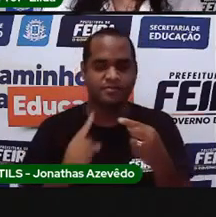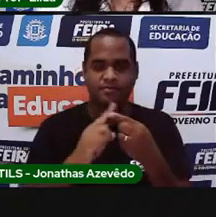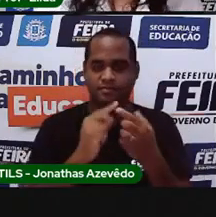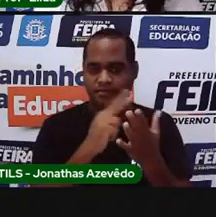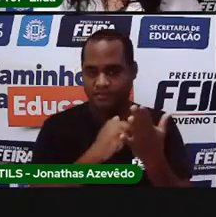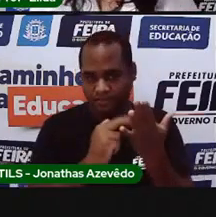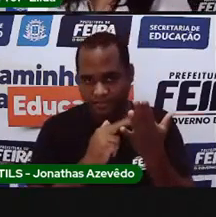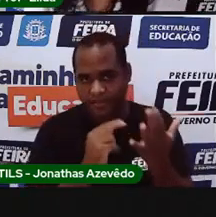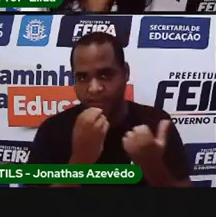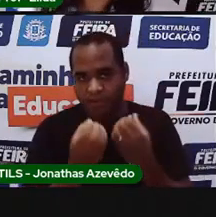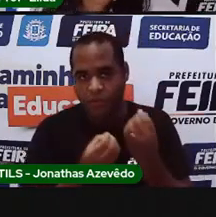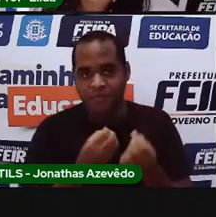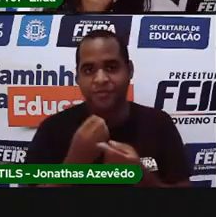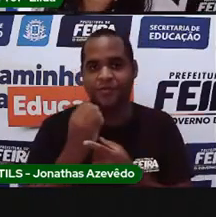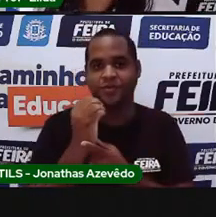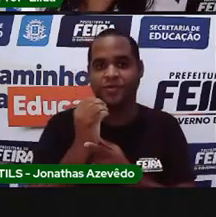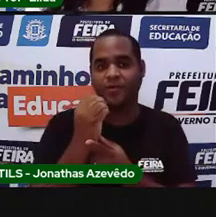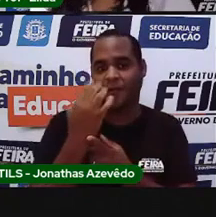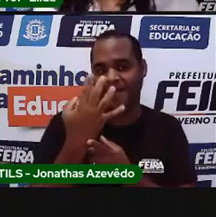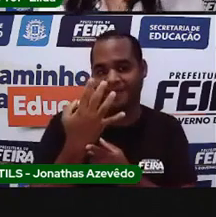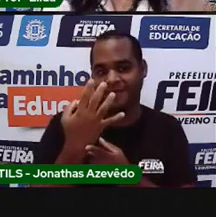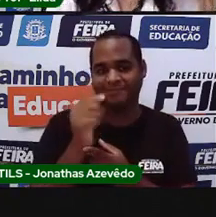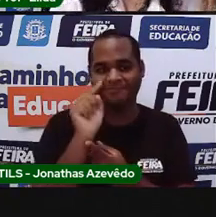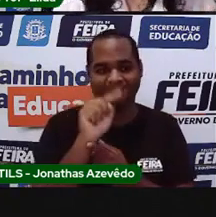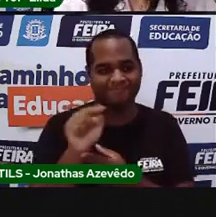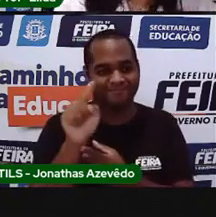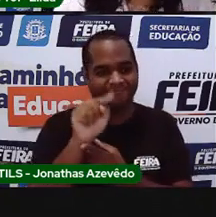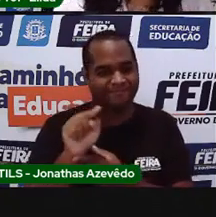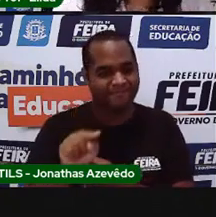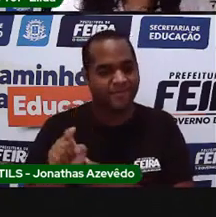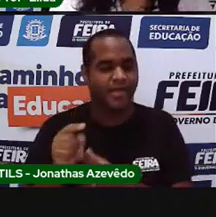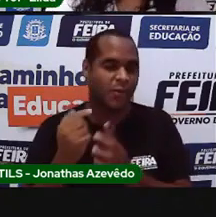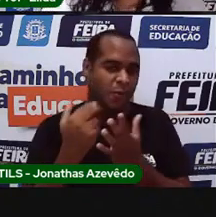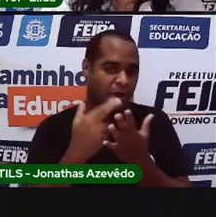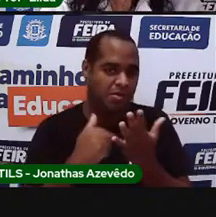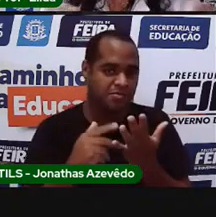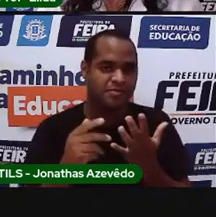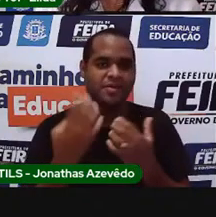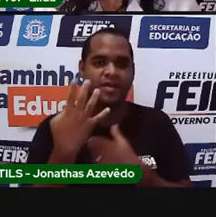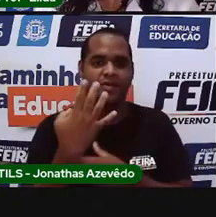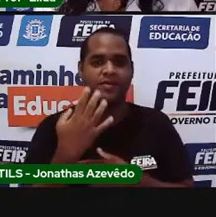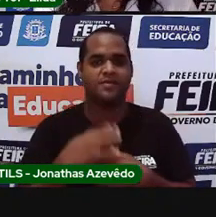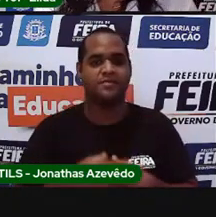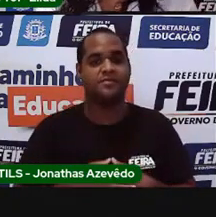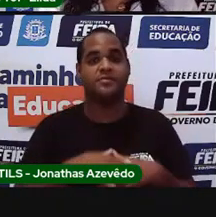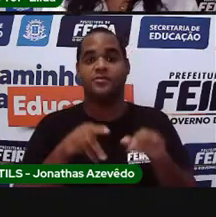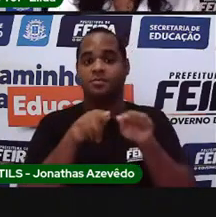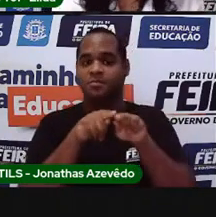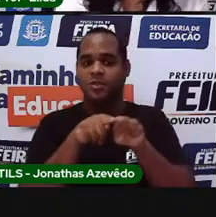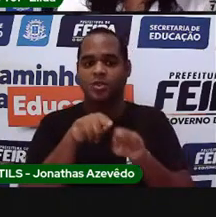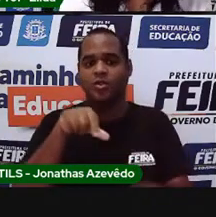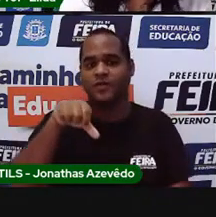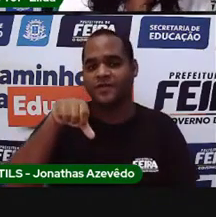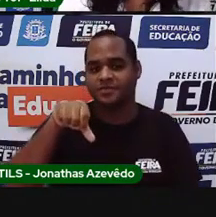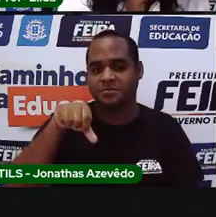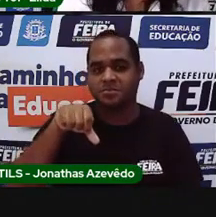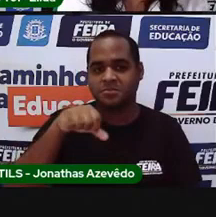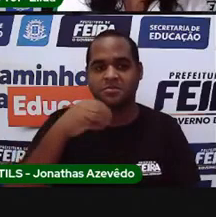de 4 coisas. 9. Seria a mesma coisa.